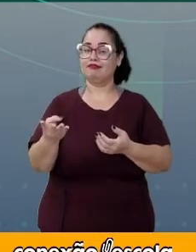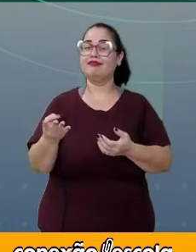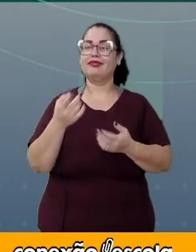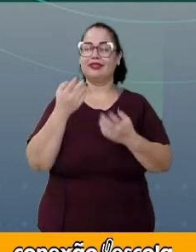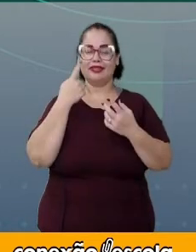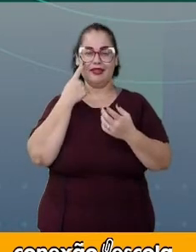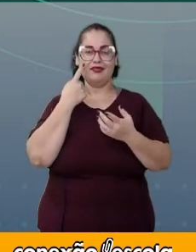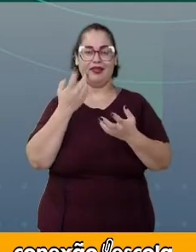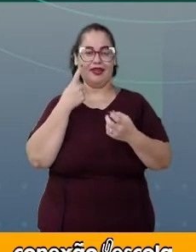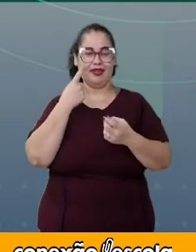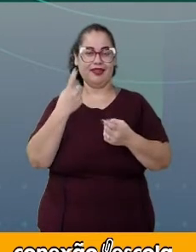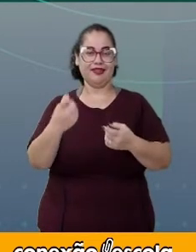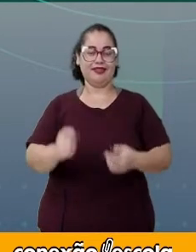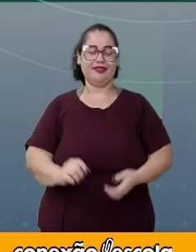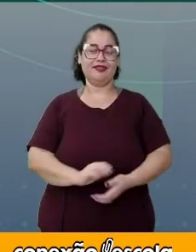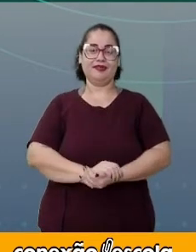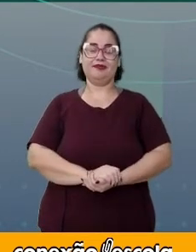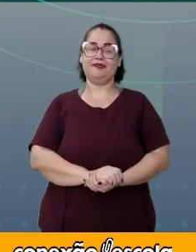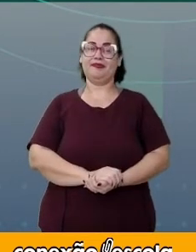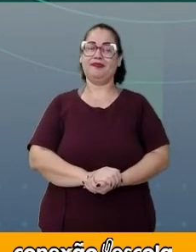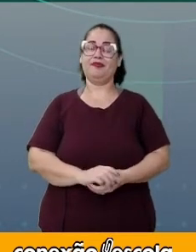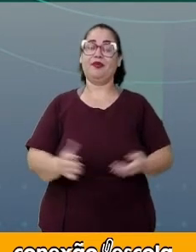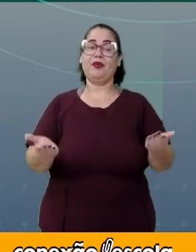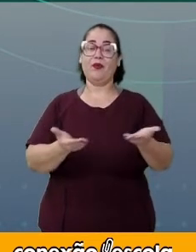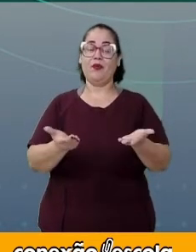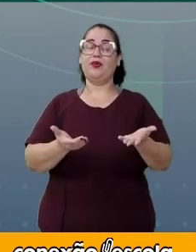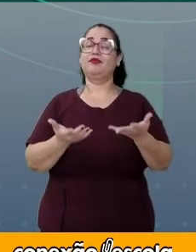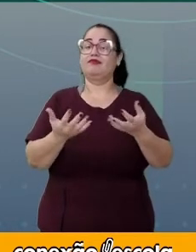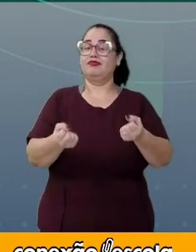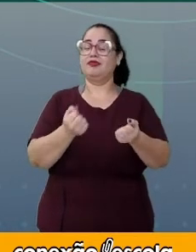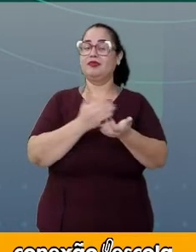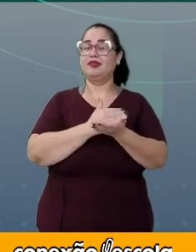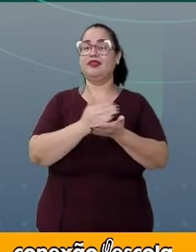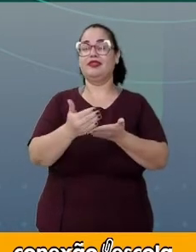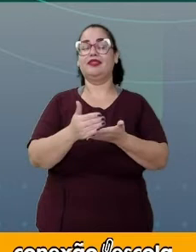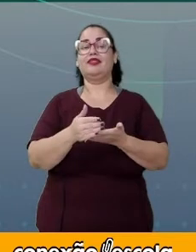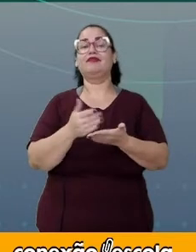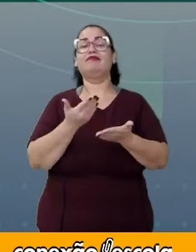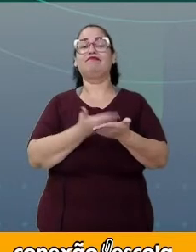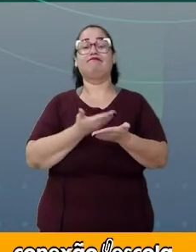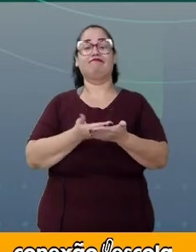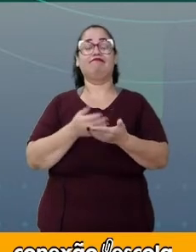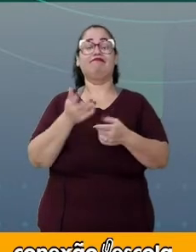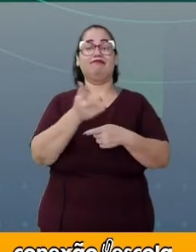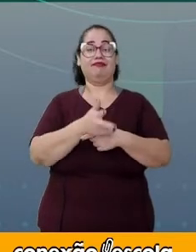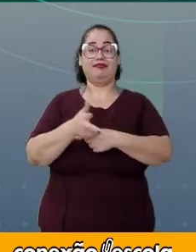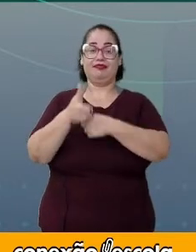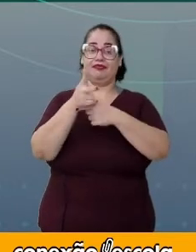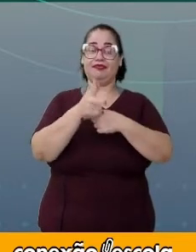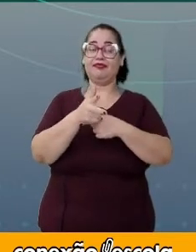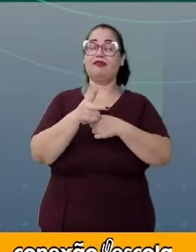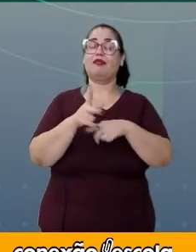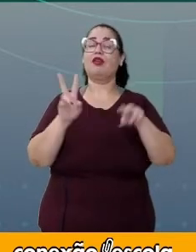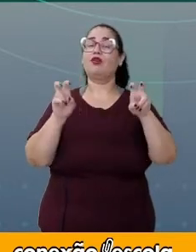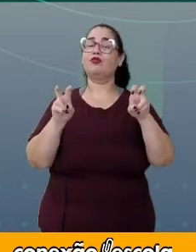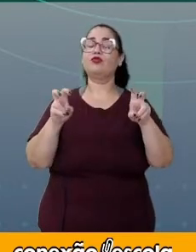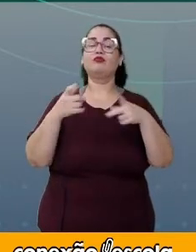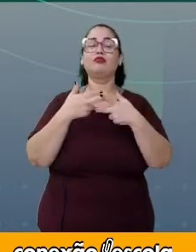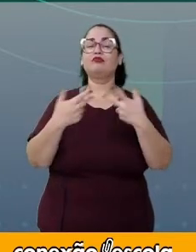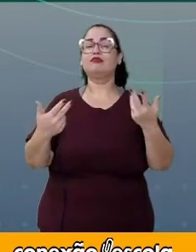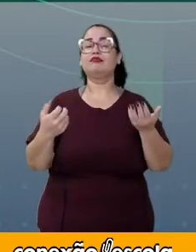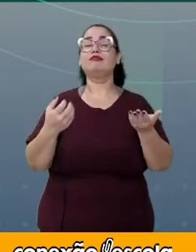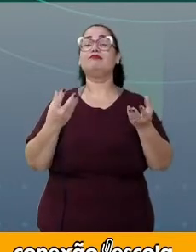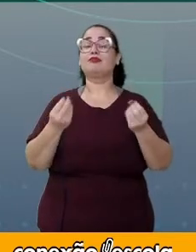que interessante? Hoje nós vamos iniciar a nossa videoaula falando sobre algo